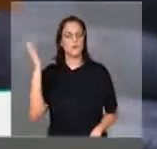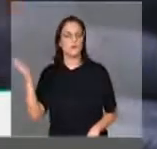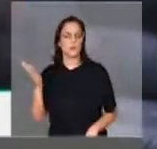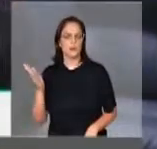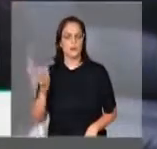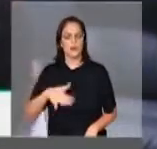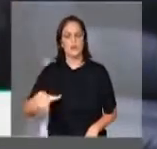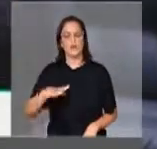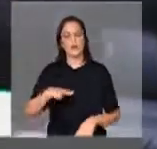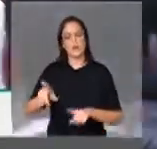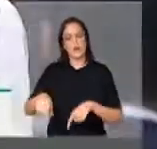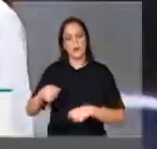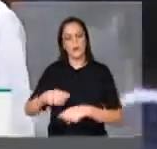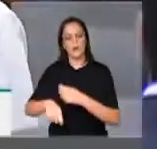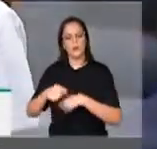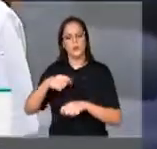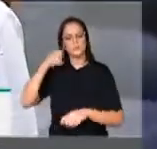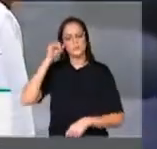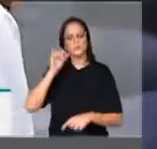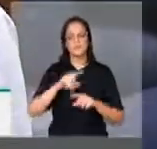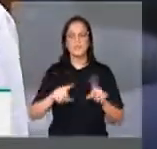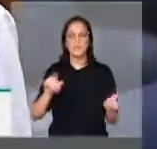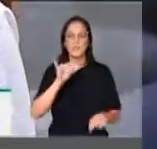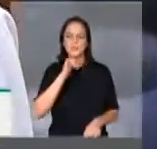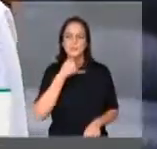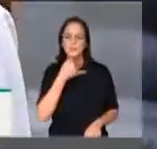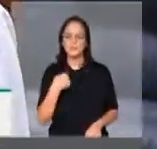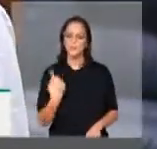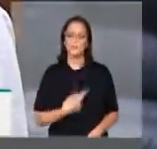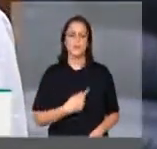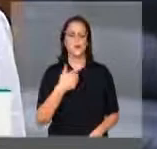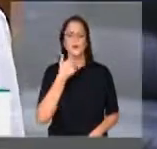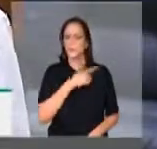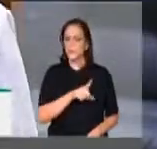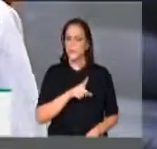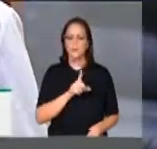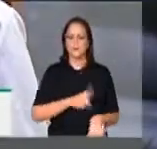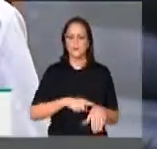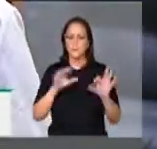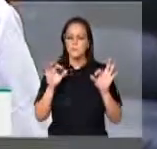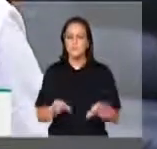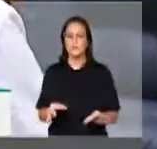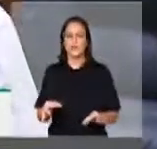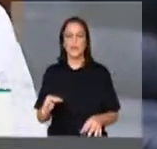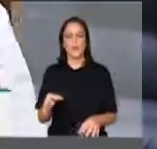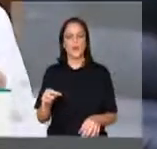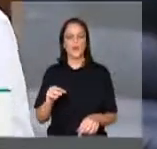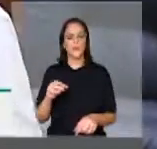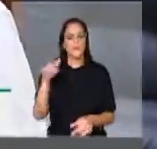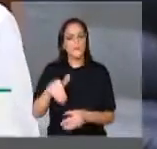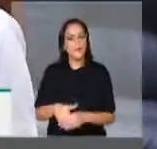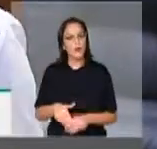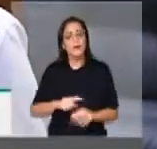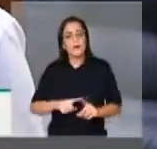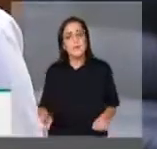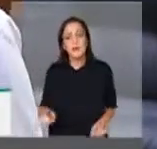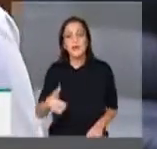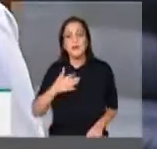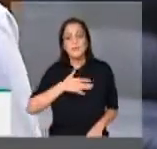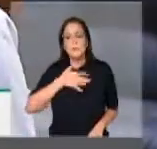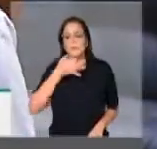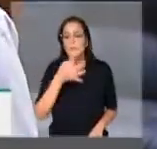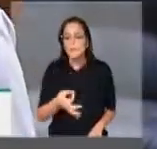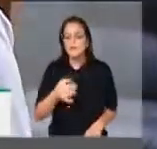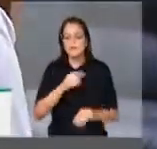setor agropecuário brasileiro. Infelizmente, então, não conseguimos chegar a tempo da votação de ontem, mas reitero aqui a minha